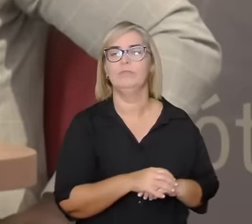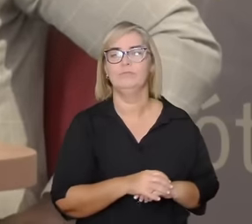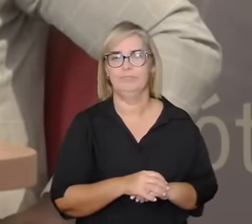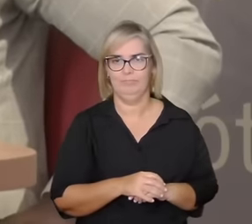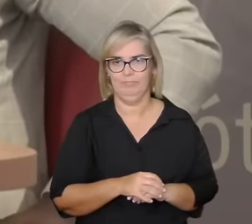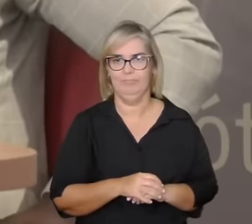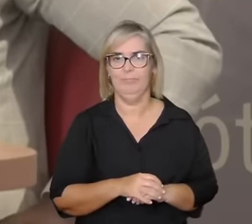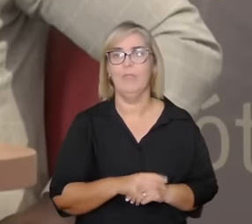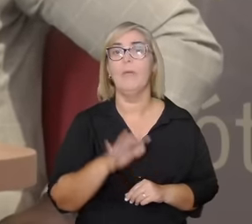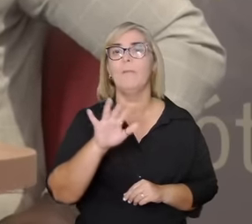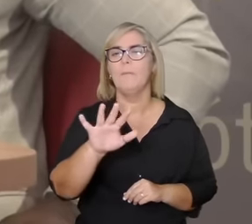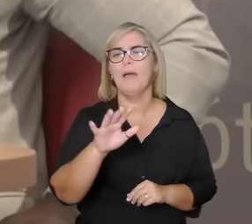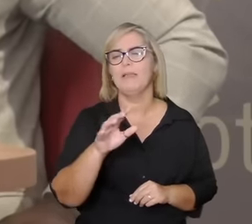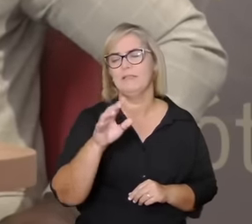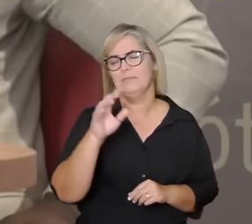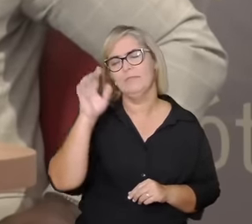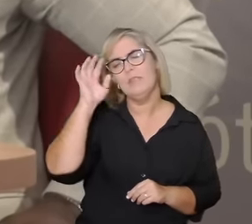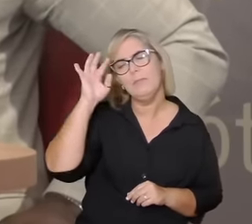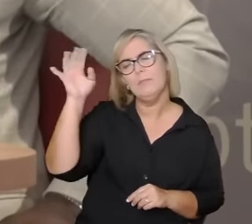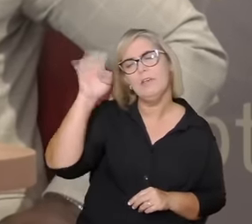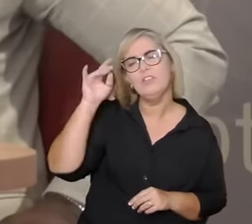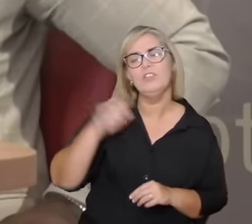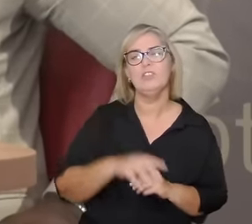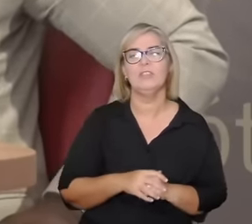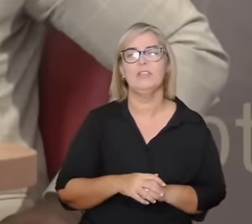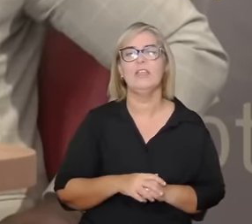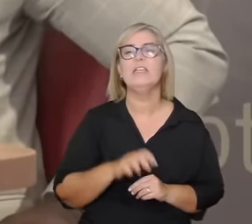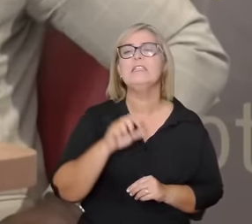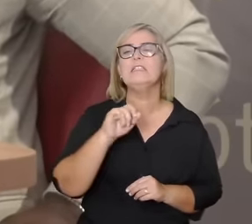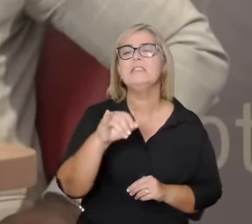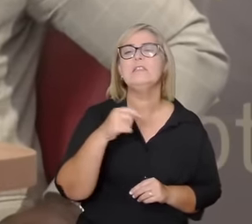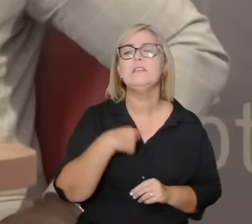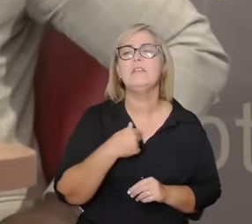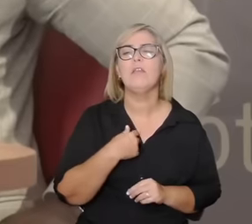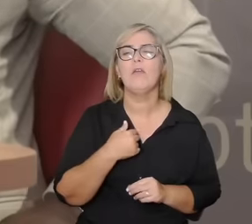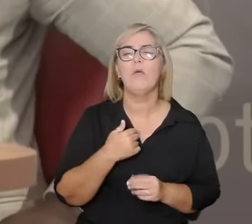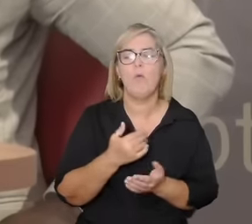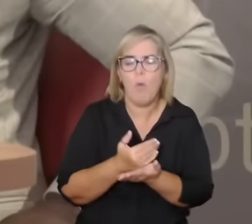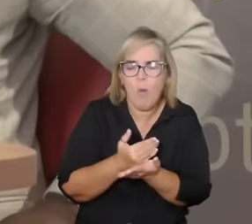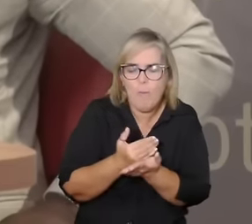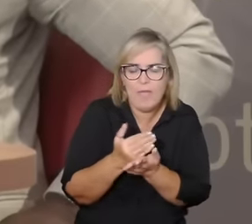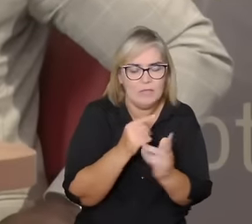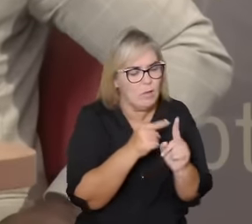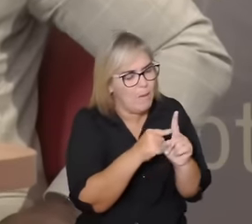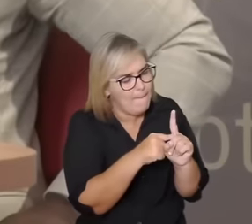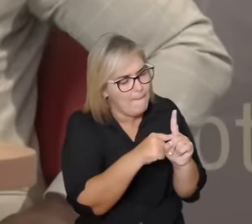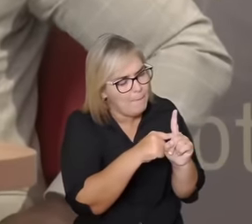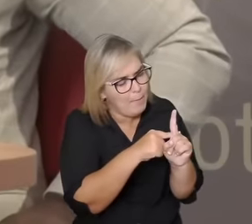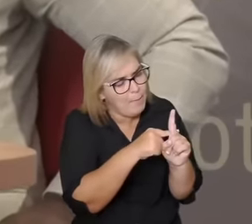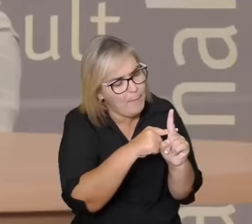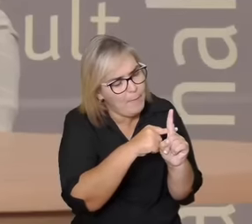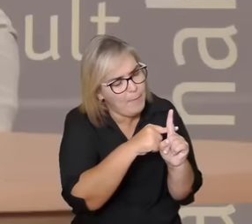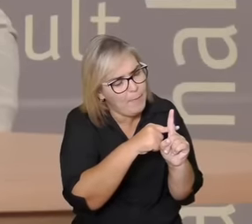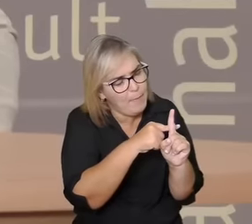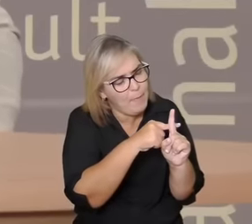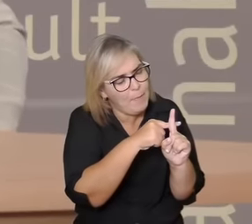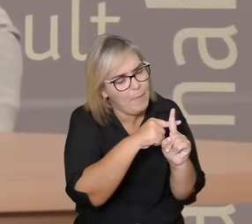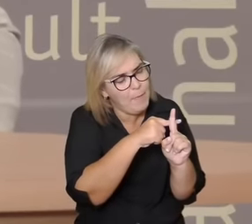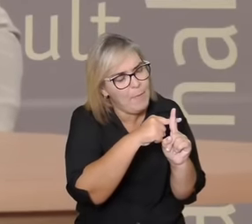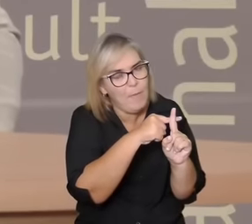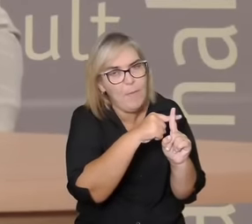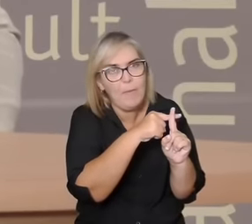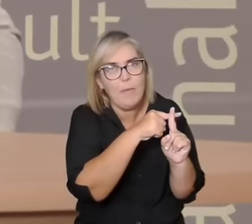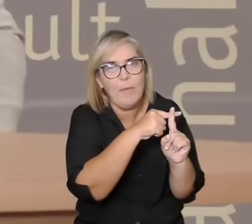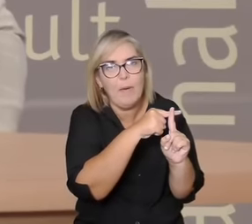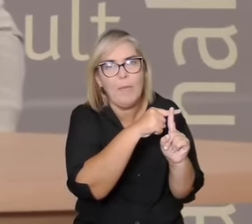mas imagina que eu vou desenvolvendo o trote e vou caminhando e vou ganhando velocidade que corpo vai ter mais